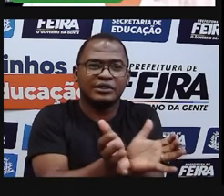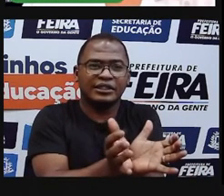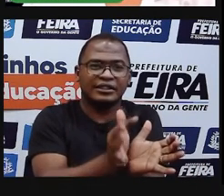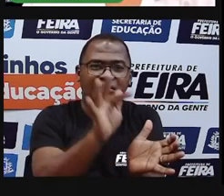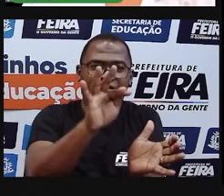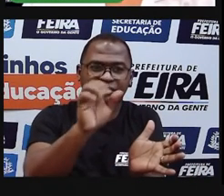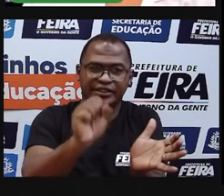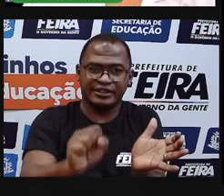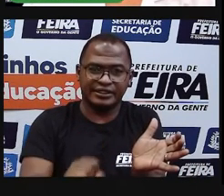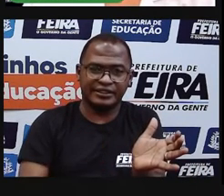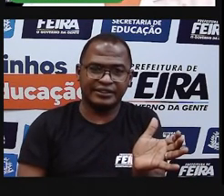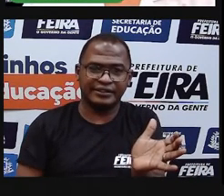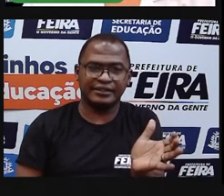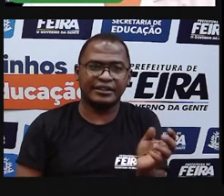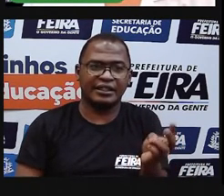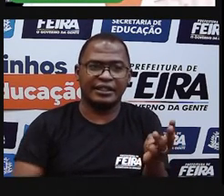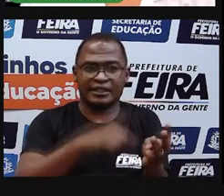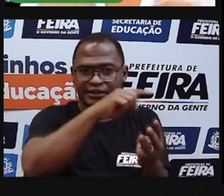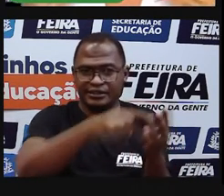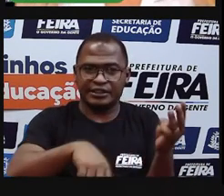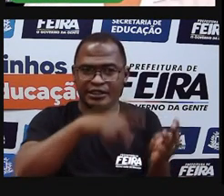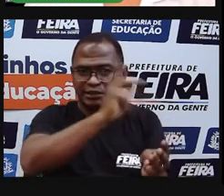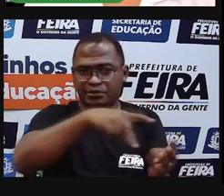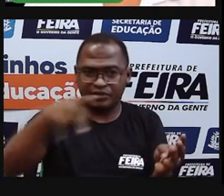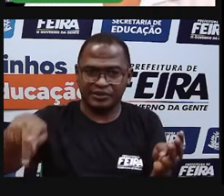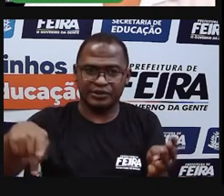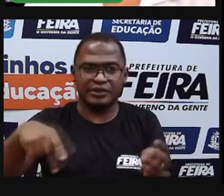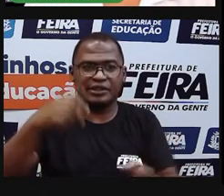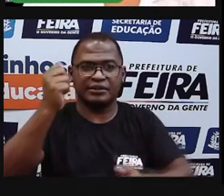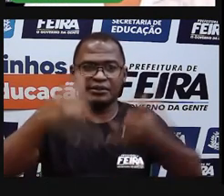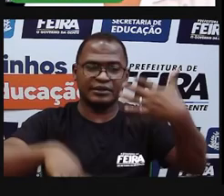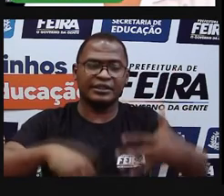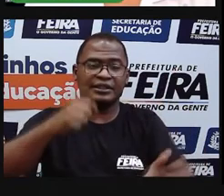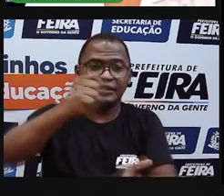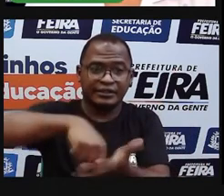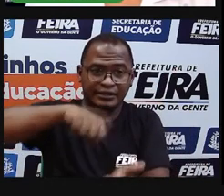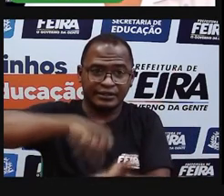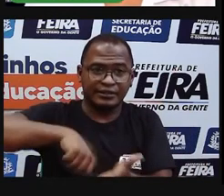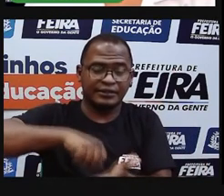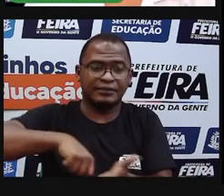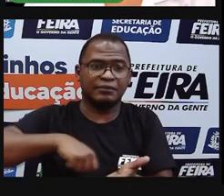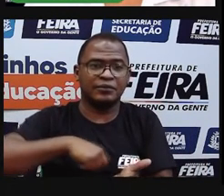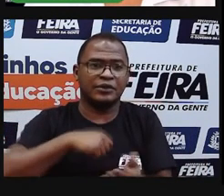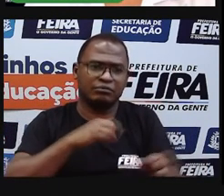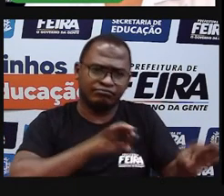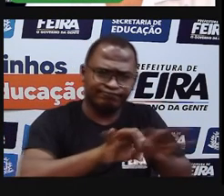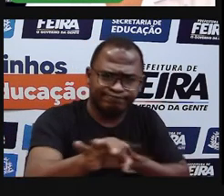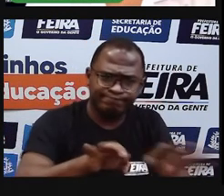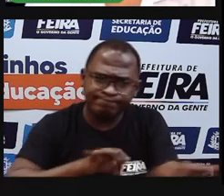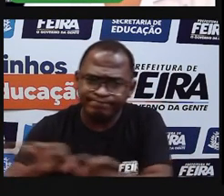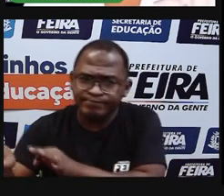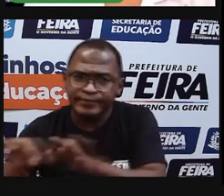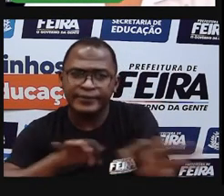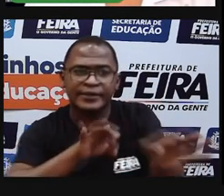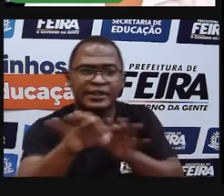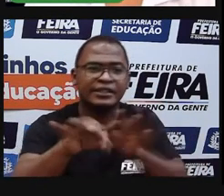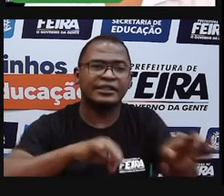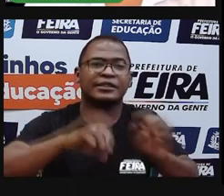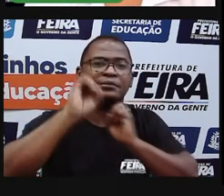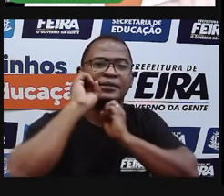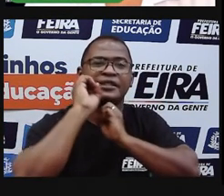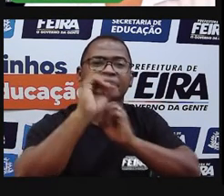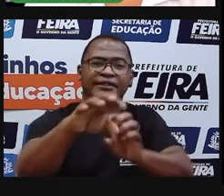Eu, Silvana e Clésia, nós estamos preparando um material muito legal para trabalhar com vocês sobre a nossa cidade. A gente